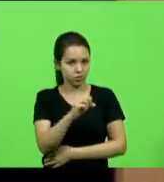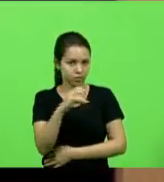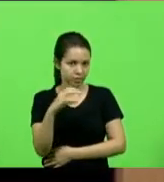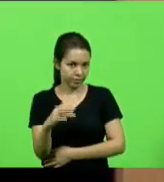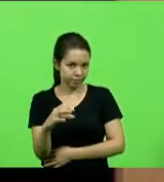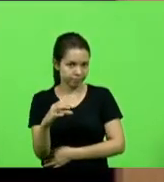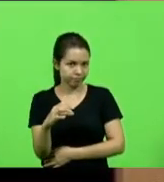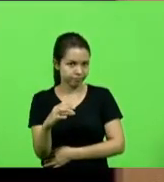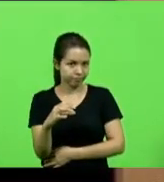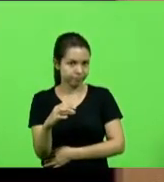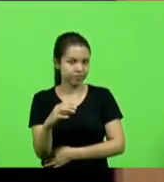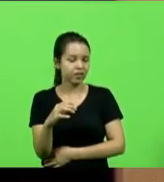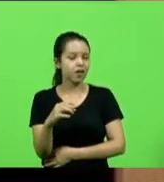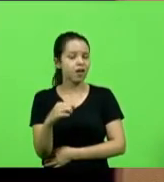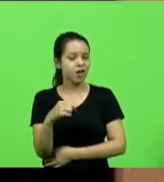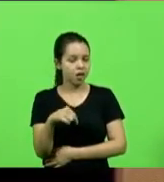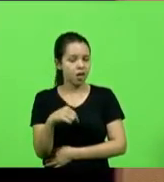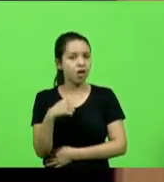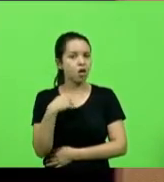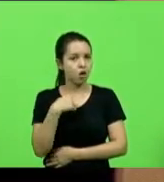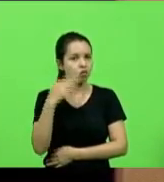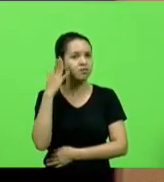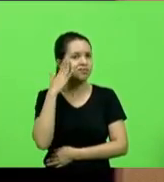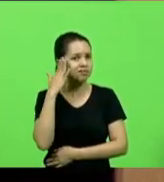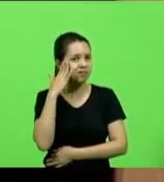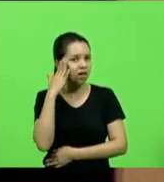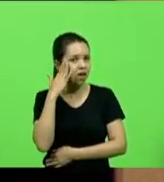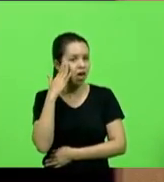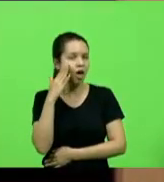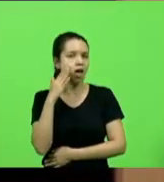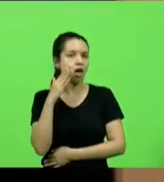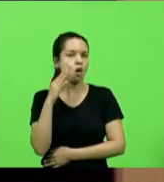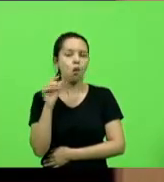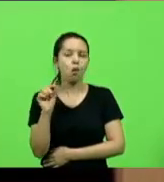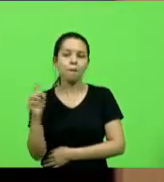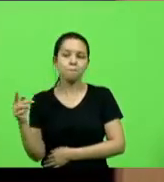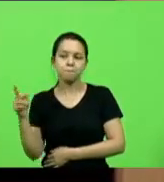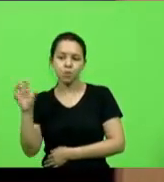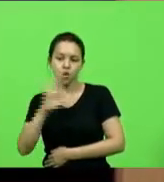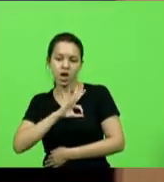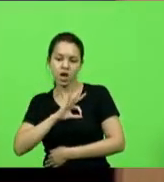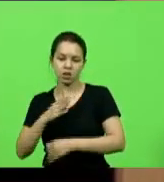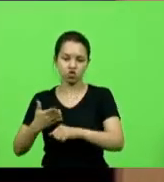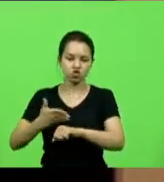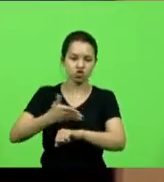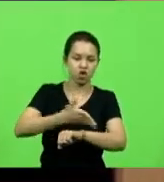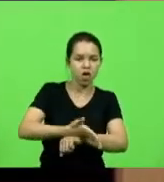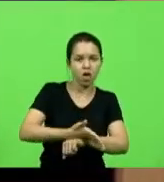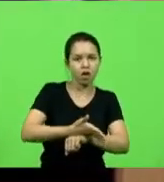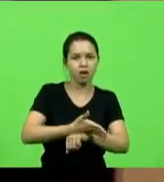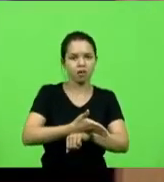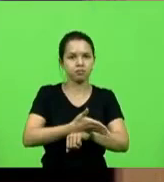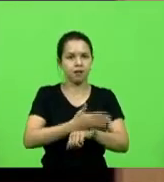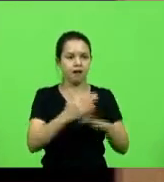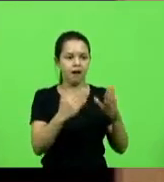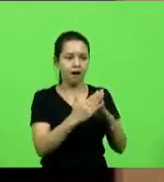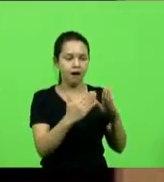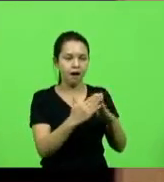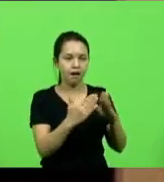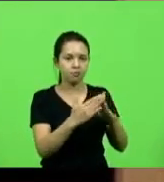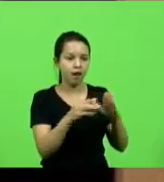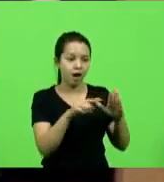a polícia chegar numa residência onde uma família de bem de repente